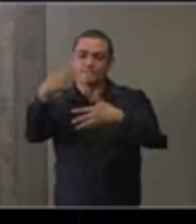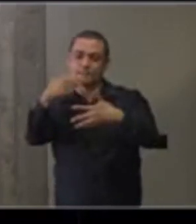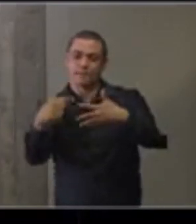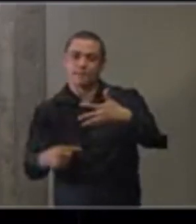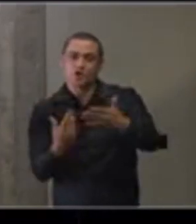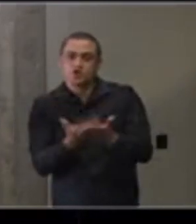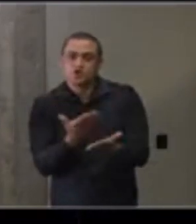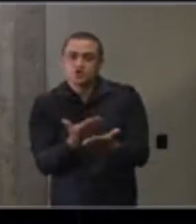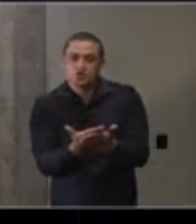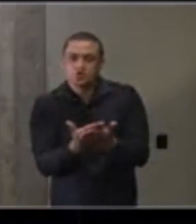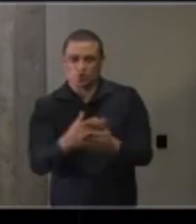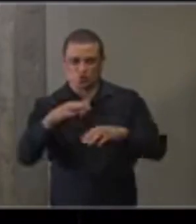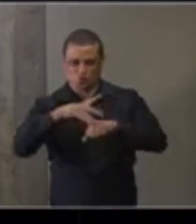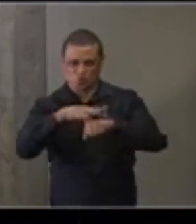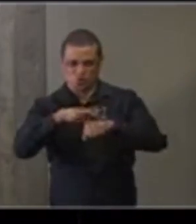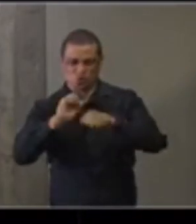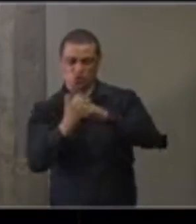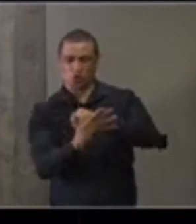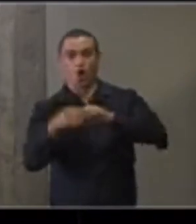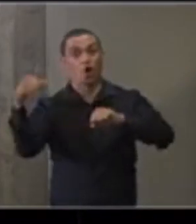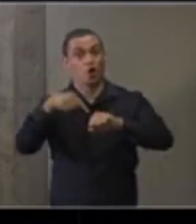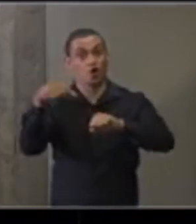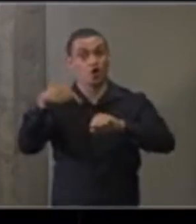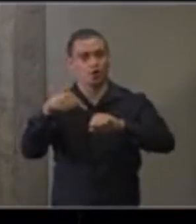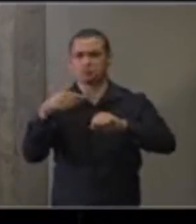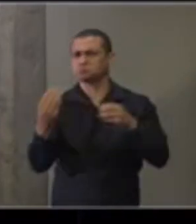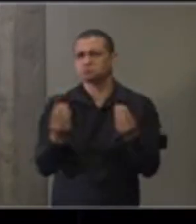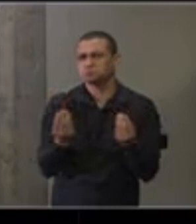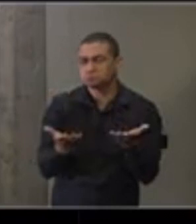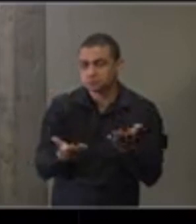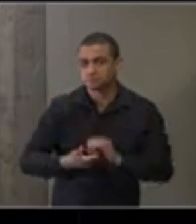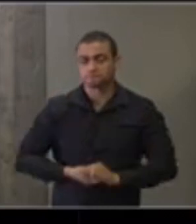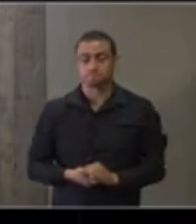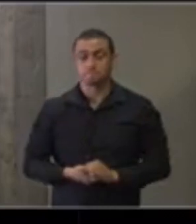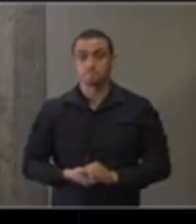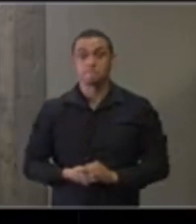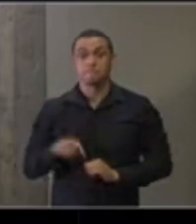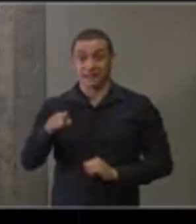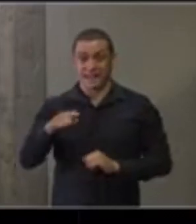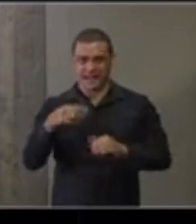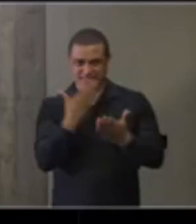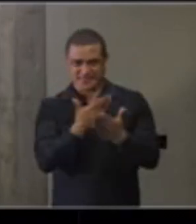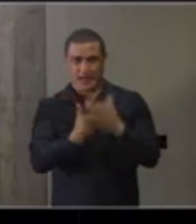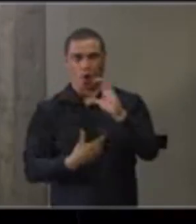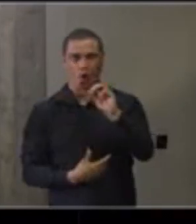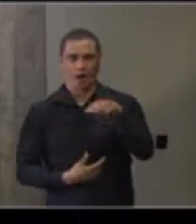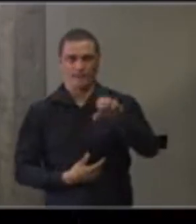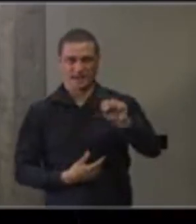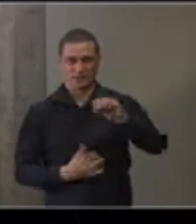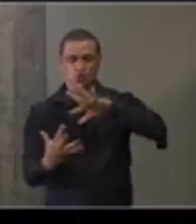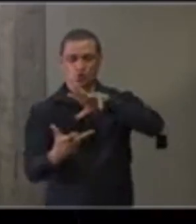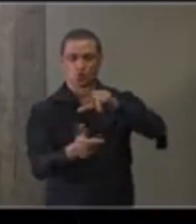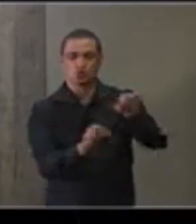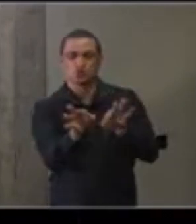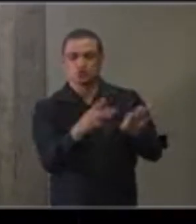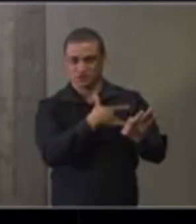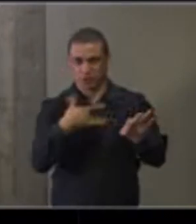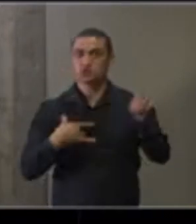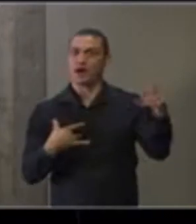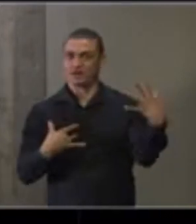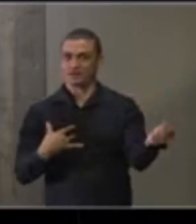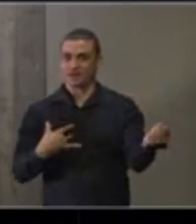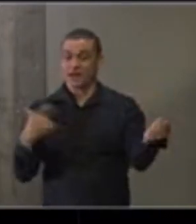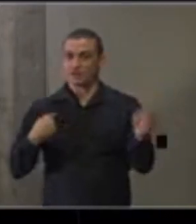do Covid-19. Uma classificação clínica aceita pela Organização Mundial de Saúde. E vamos